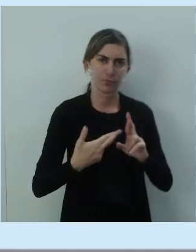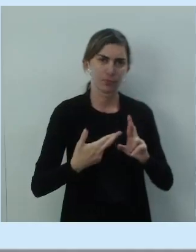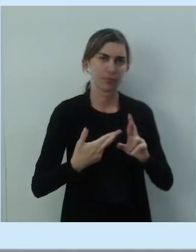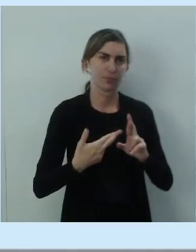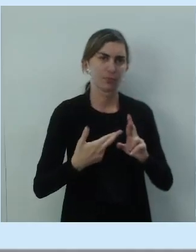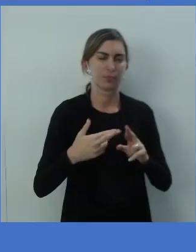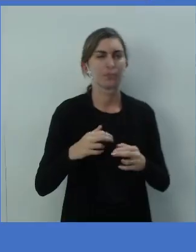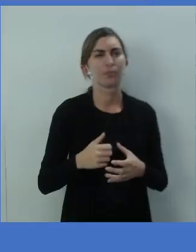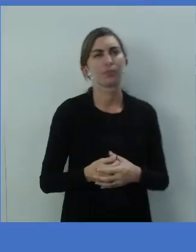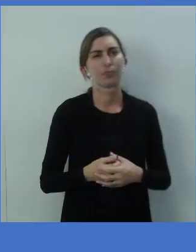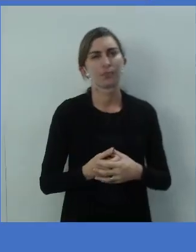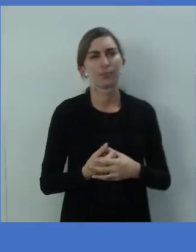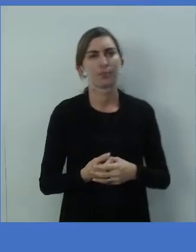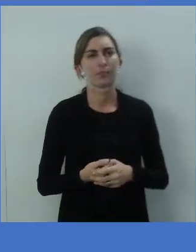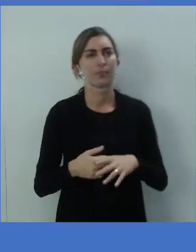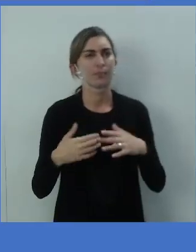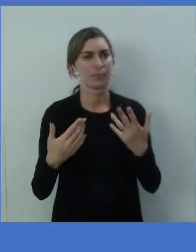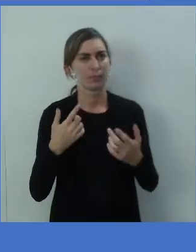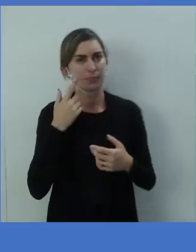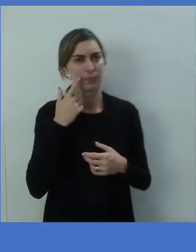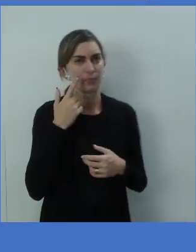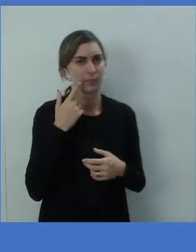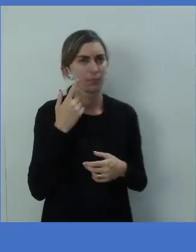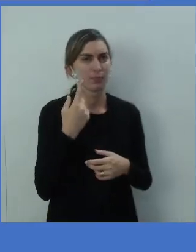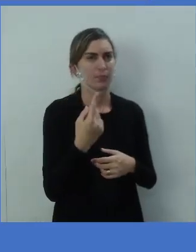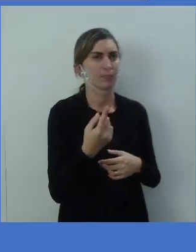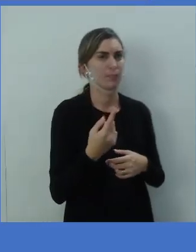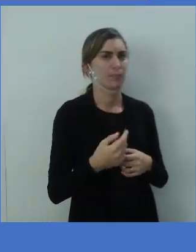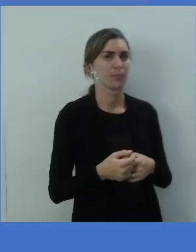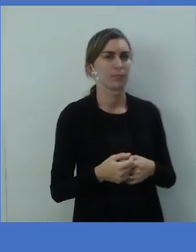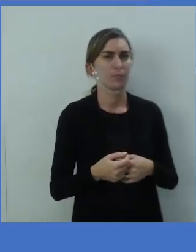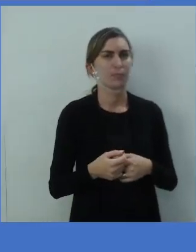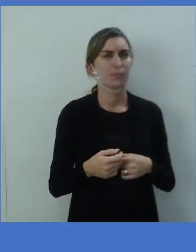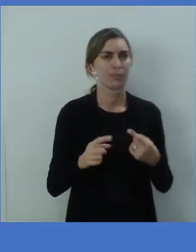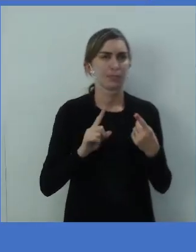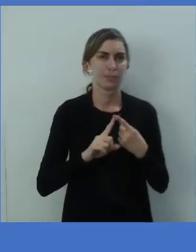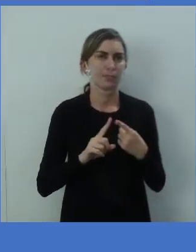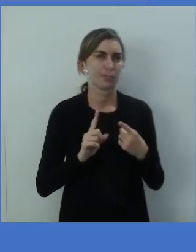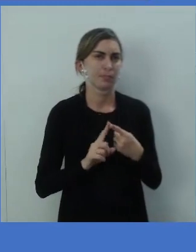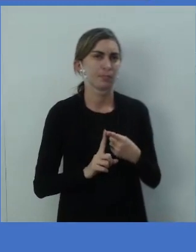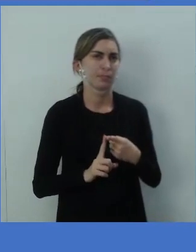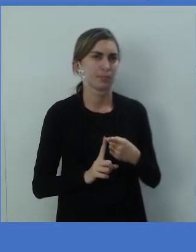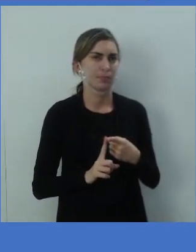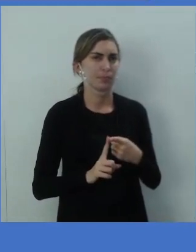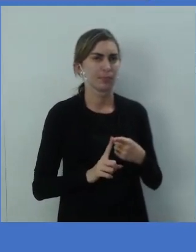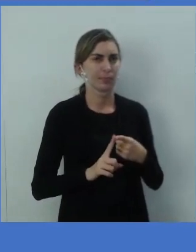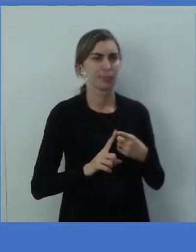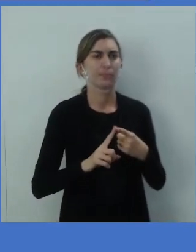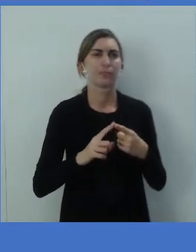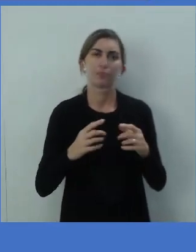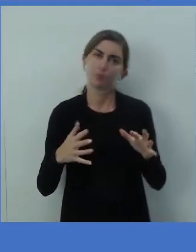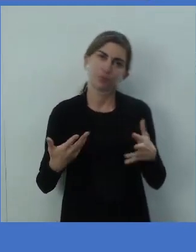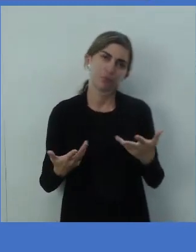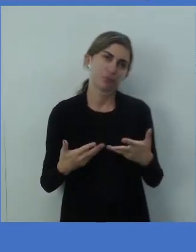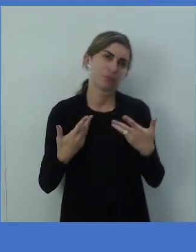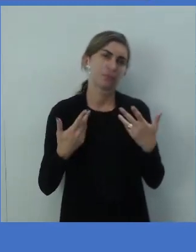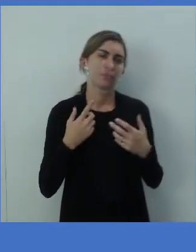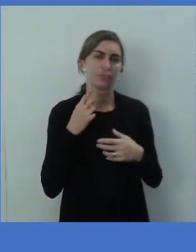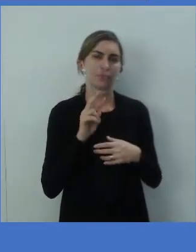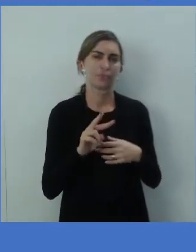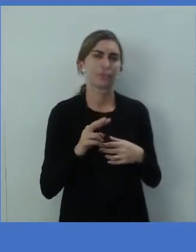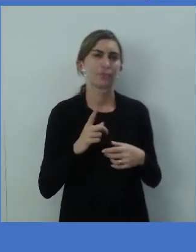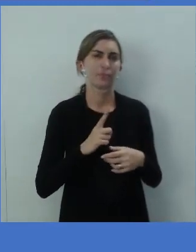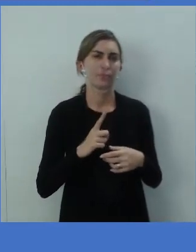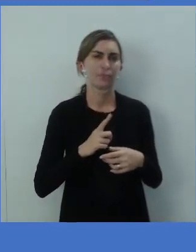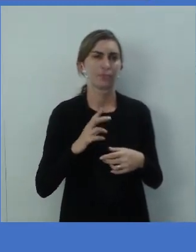Could. Então, vamos aí para a primeira situação desafiadora ou inspiradora. A gente tem